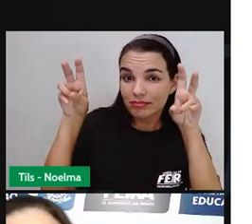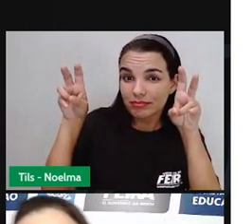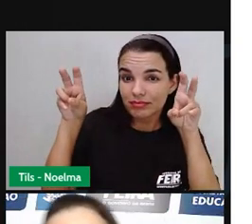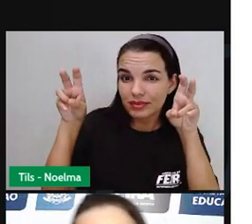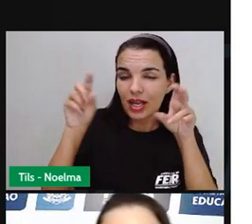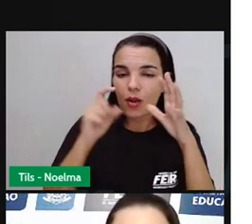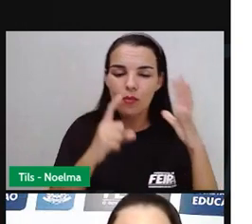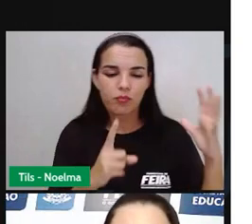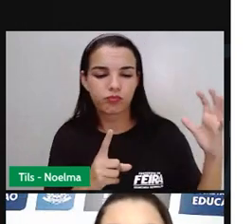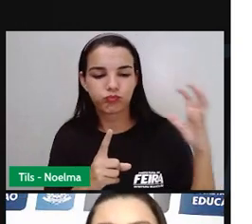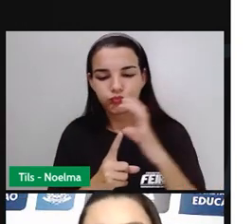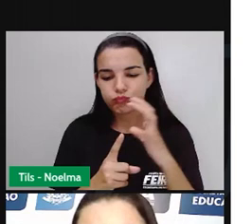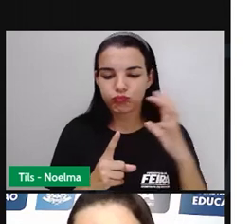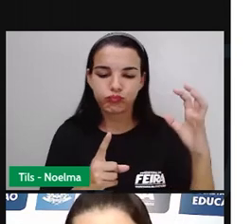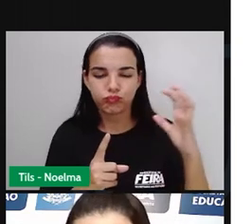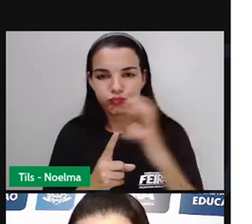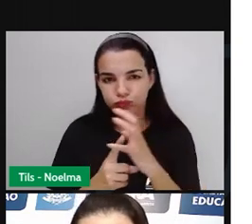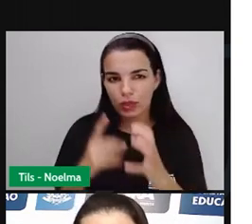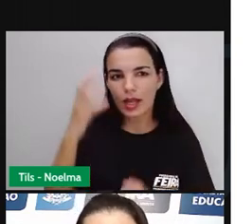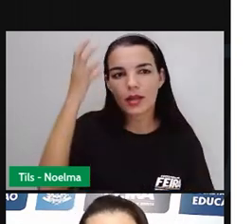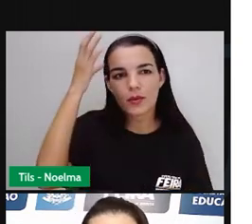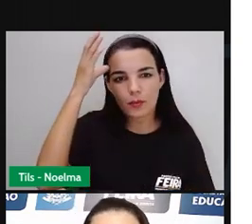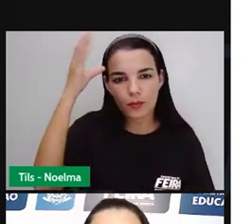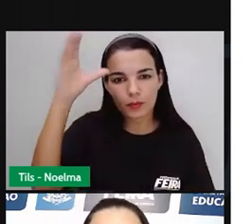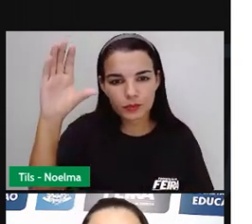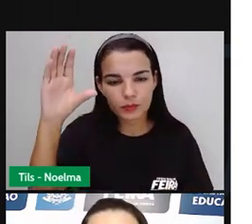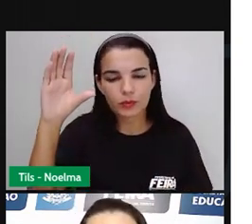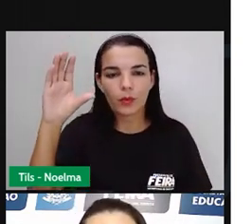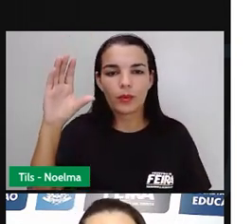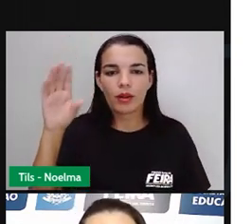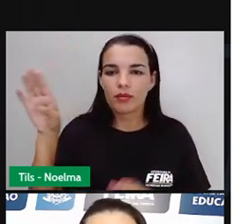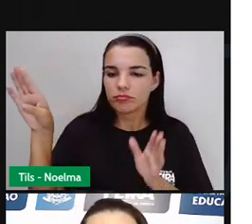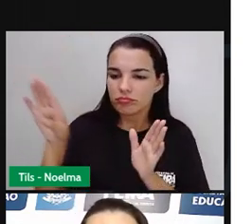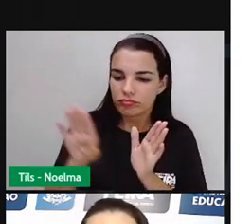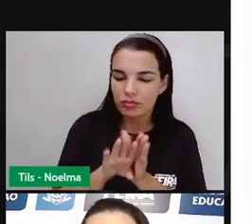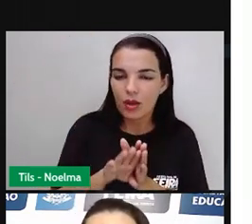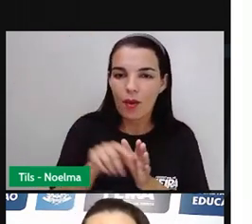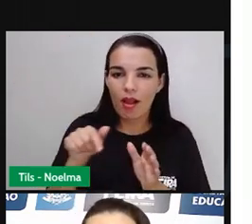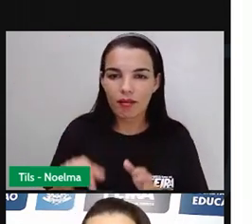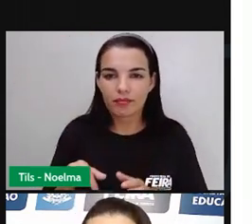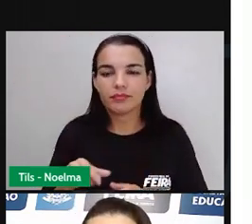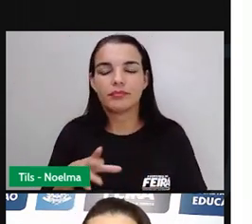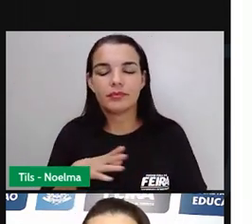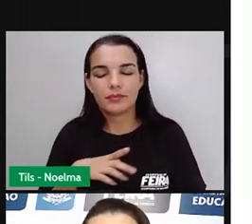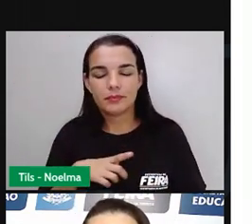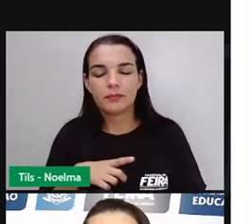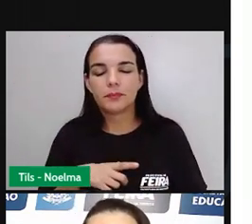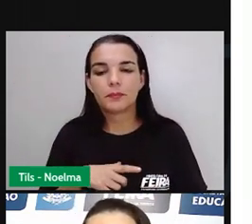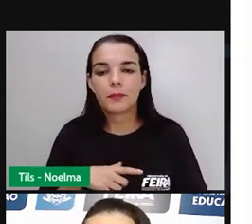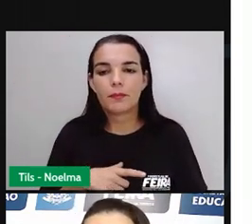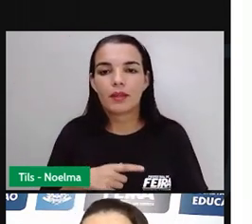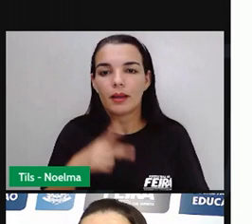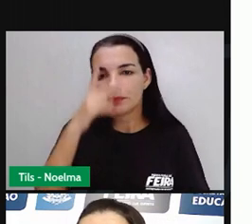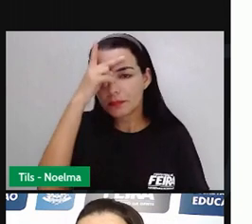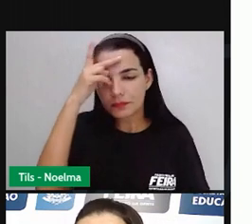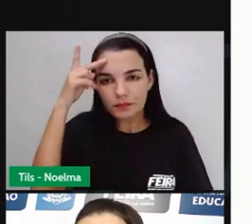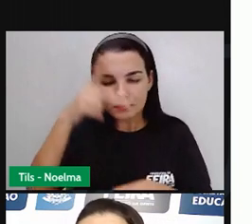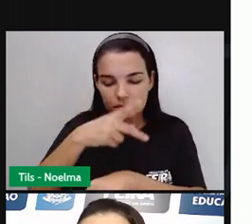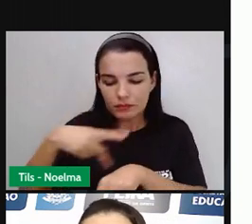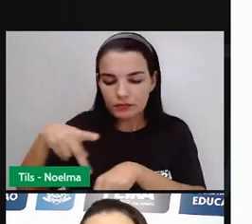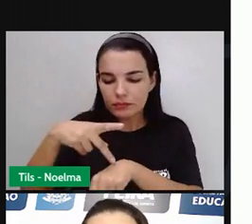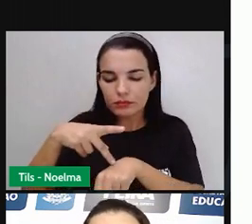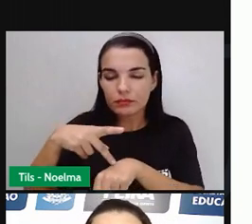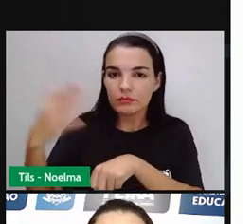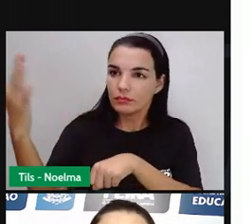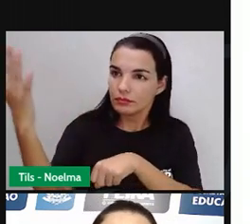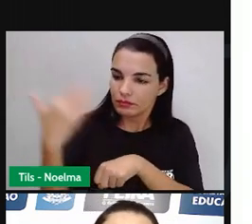influência, sobre essa cultura trazida aí pelos imigrantes. Você já parou para observar o quanto tem